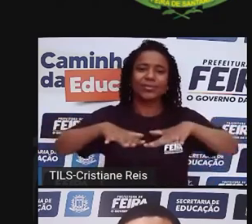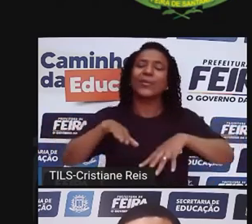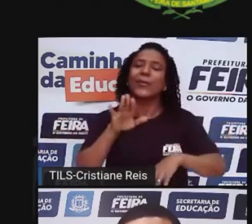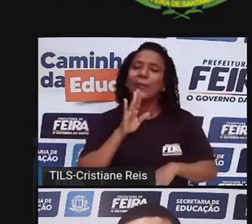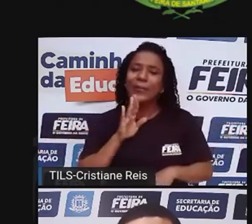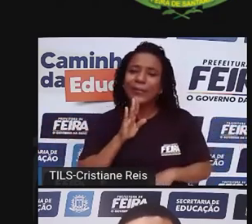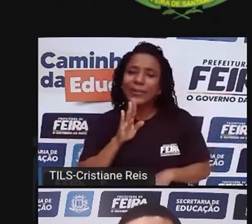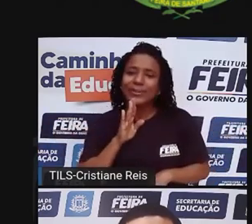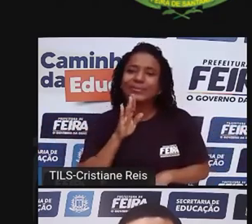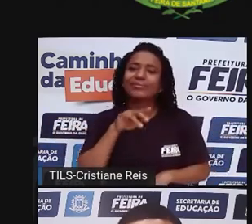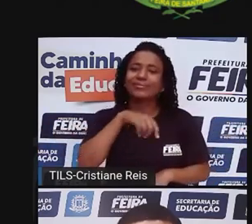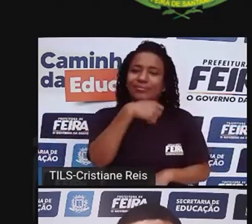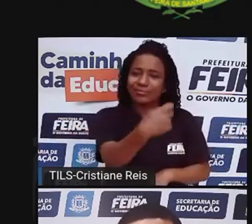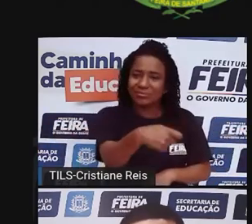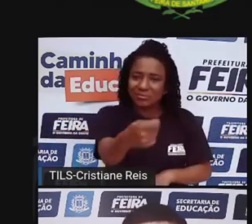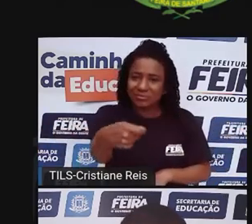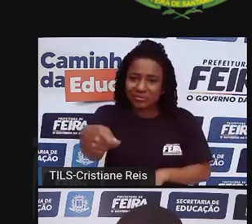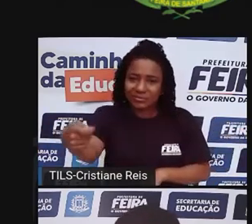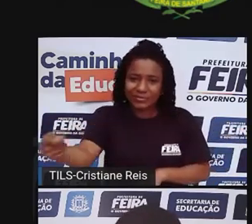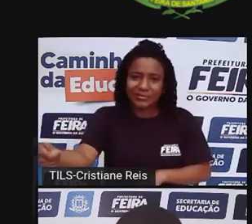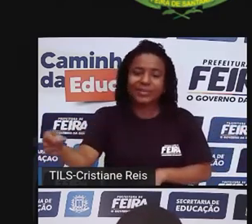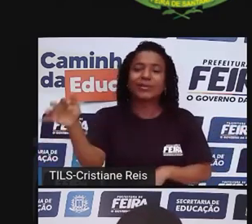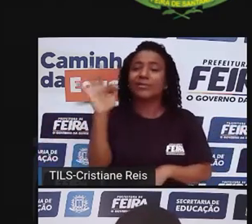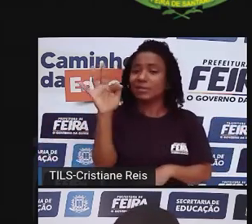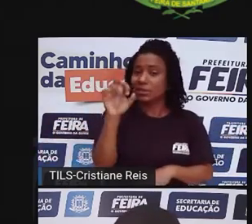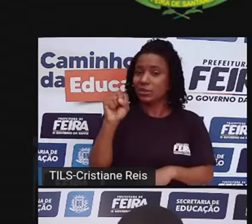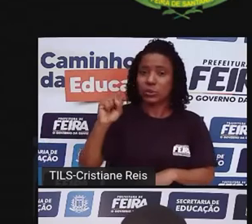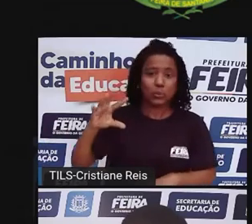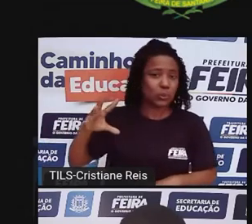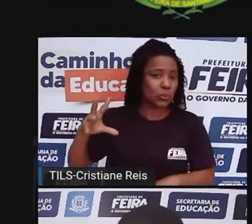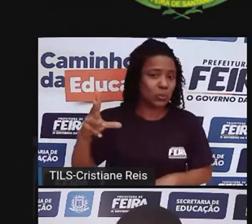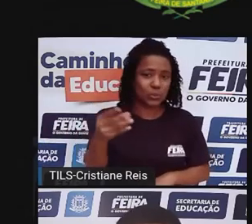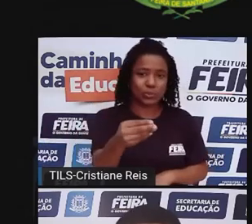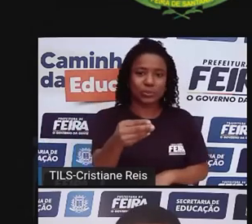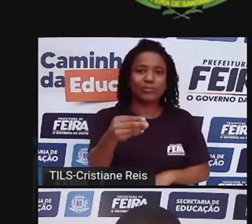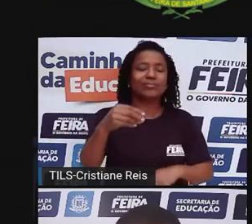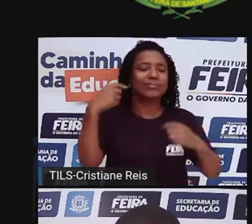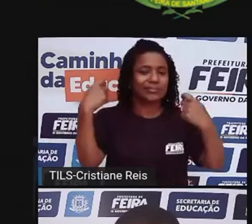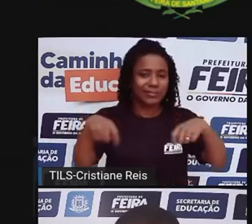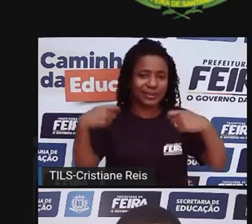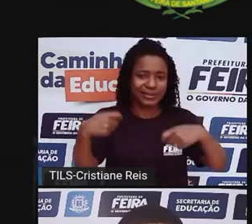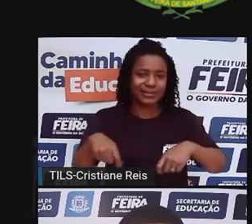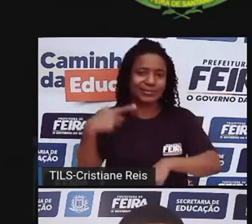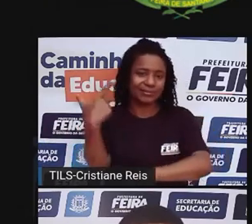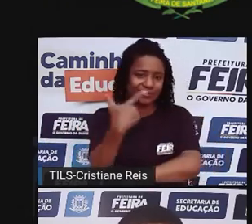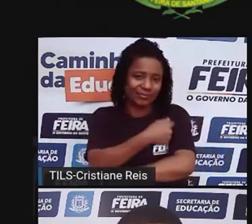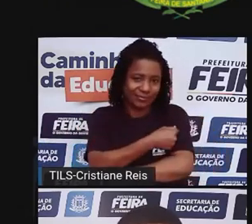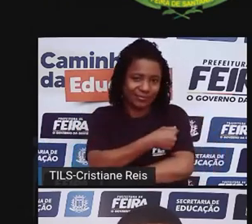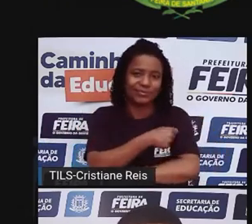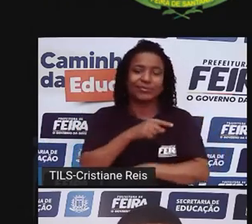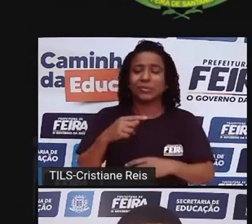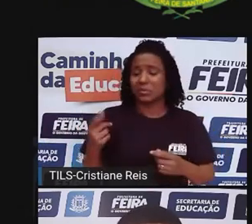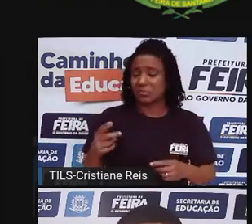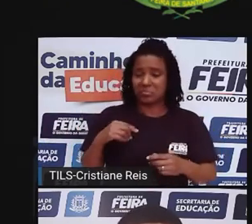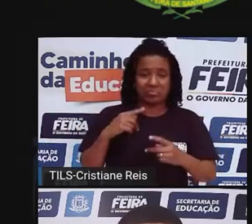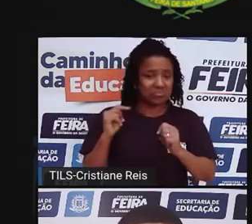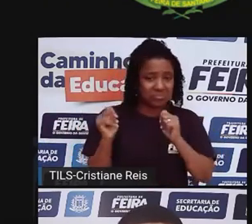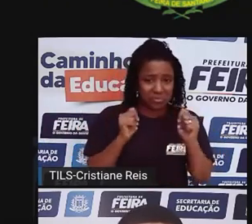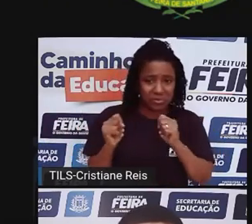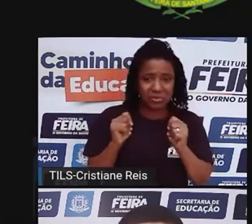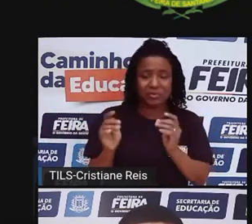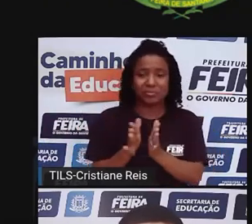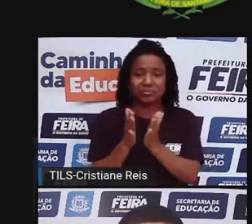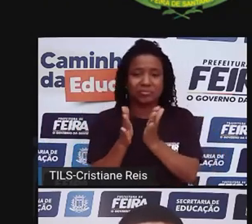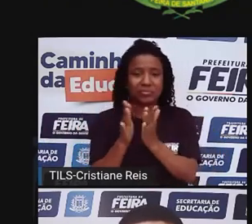mundo que constrói Feira de Santana é humano, independente da sua questão racial, econômica e de onde ele